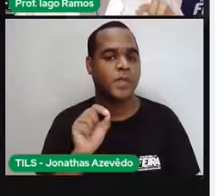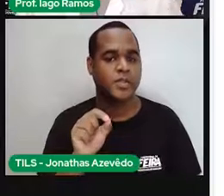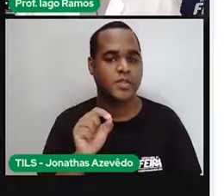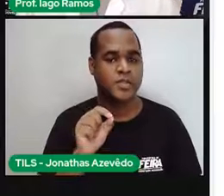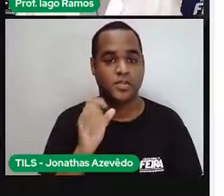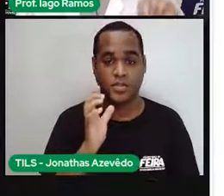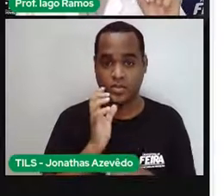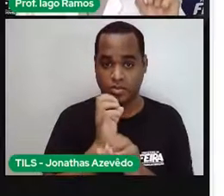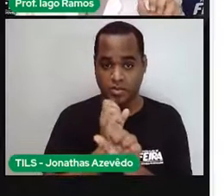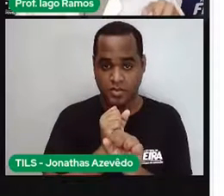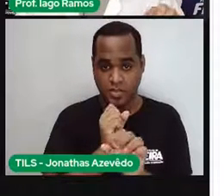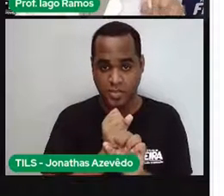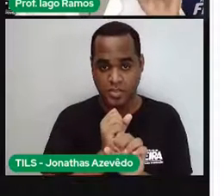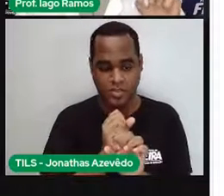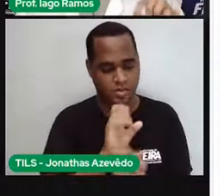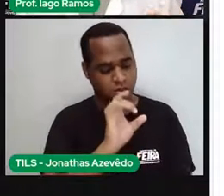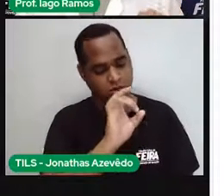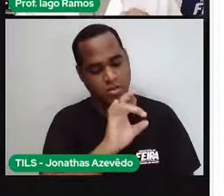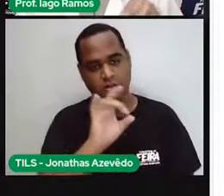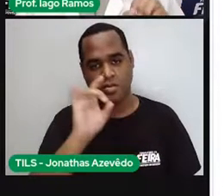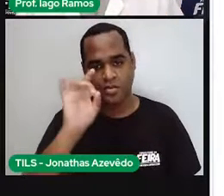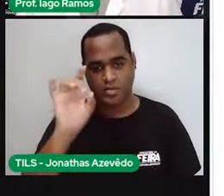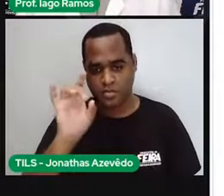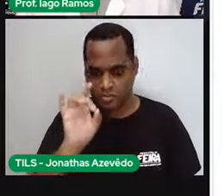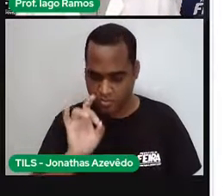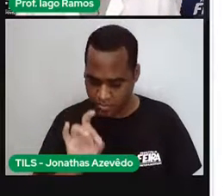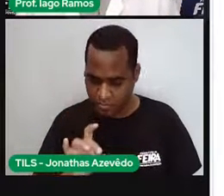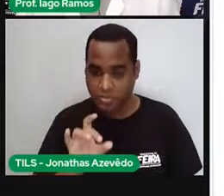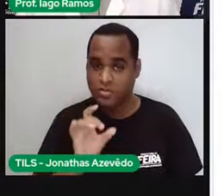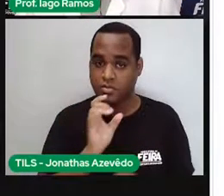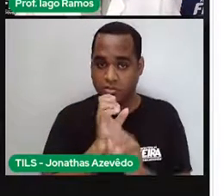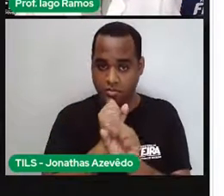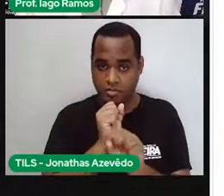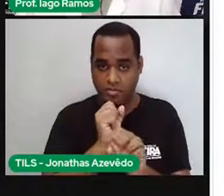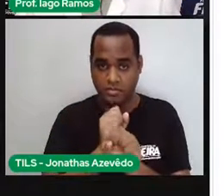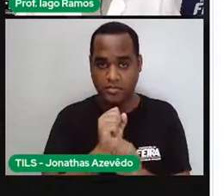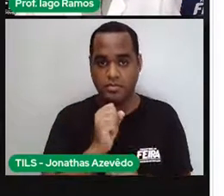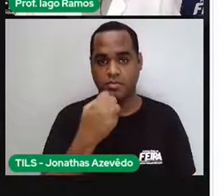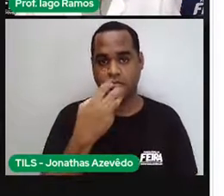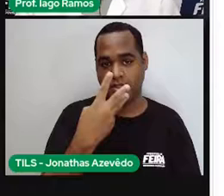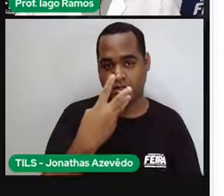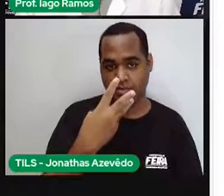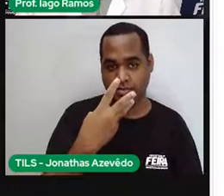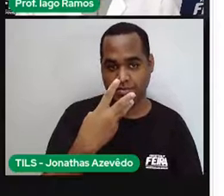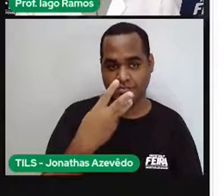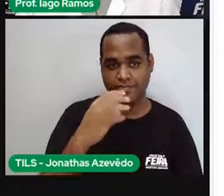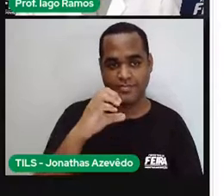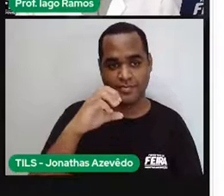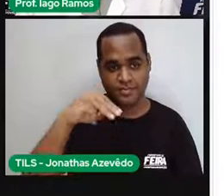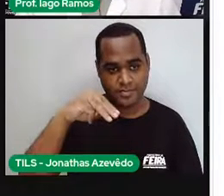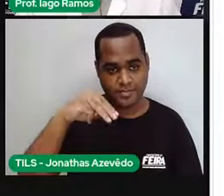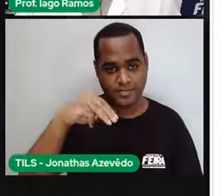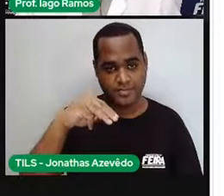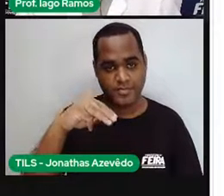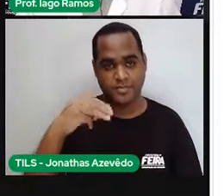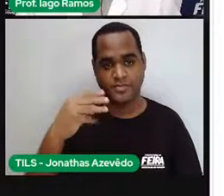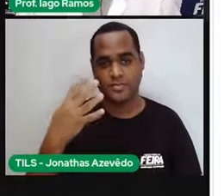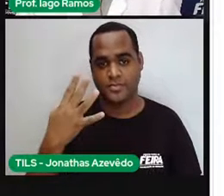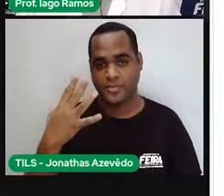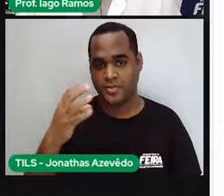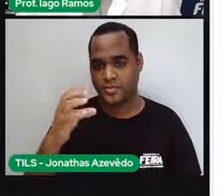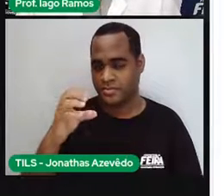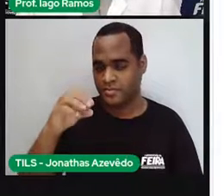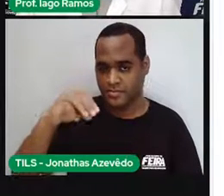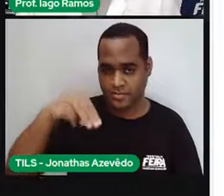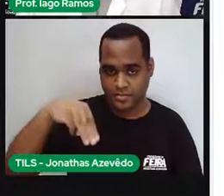pega as medidas dos lados e faz uma soma. Então, o lado que tem 3 centímetros mais o